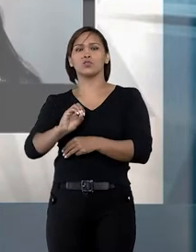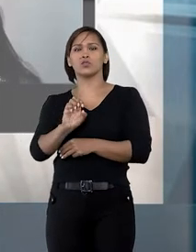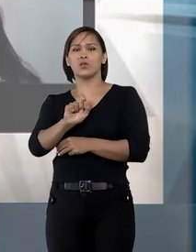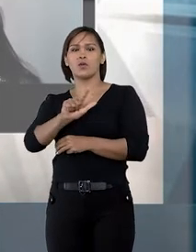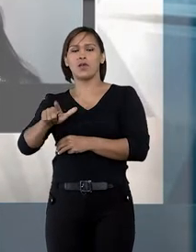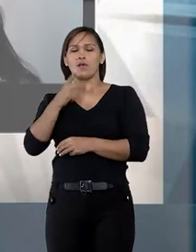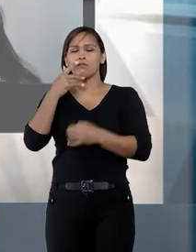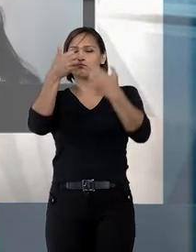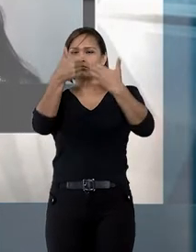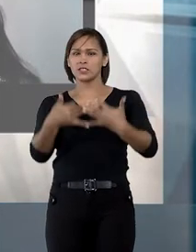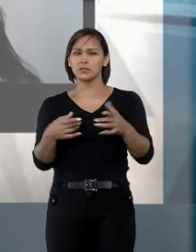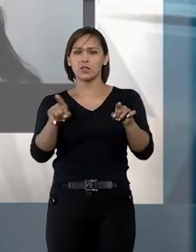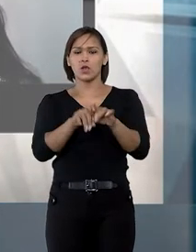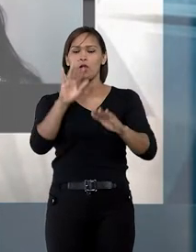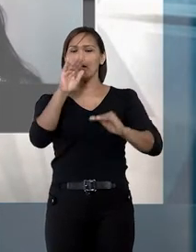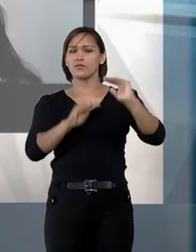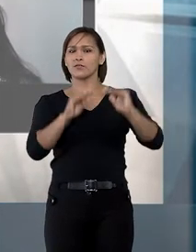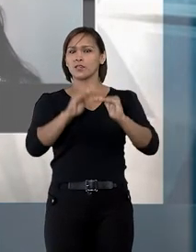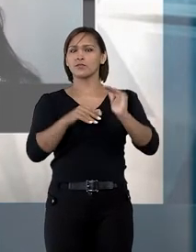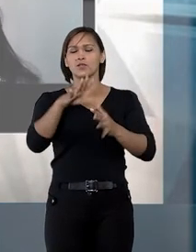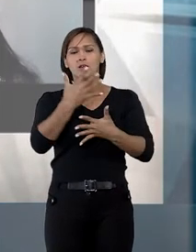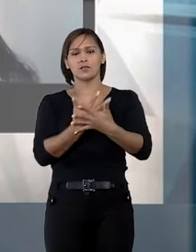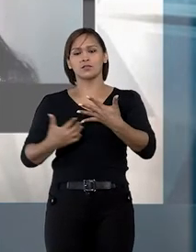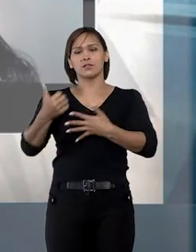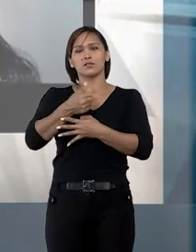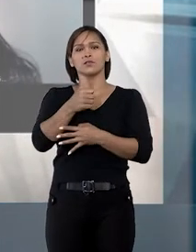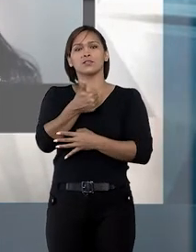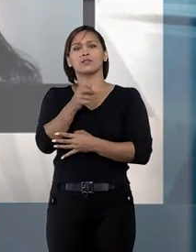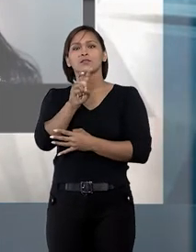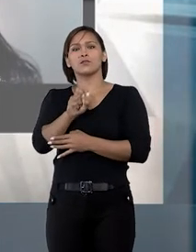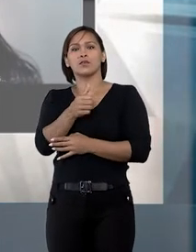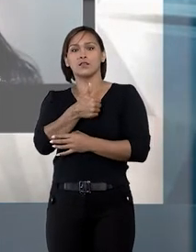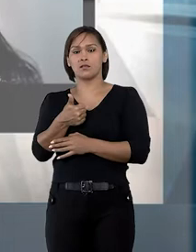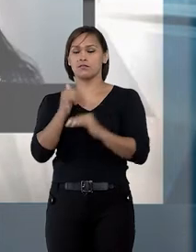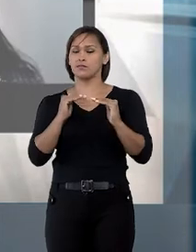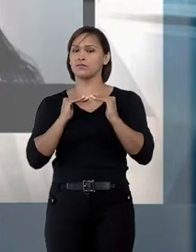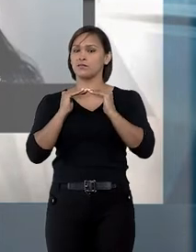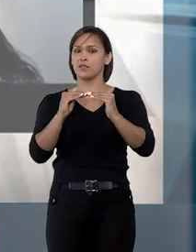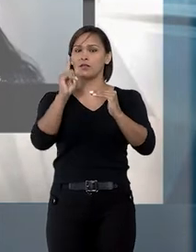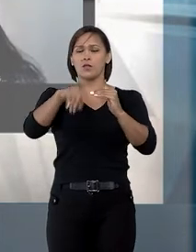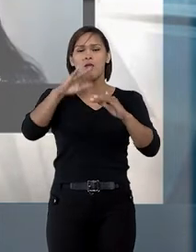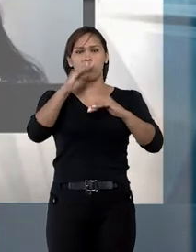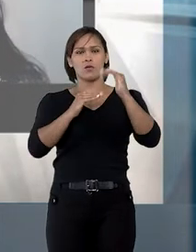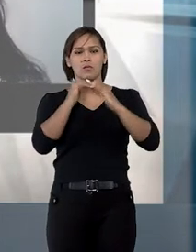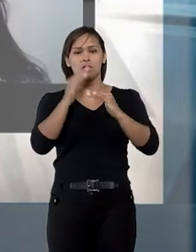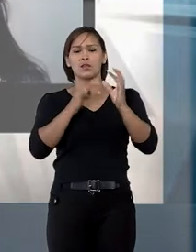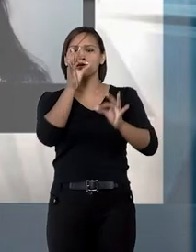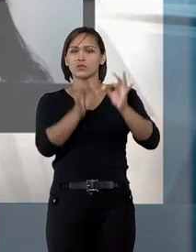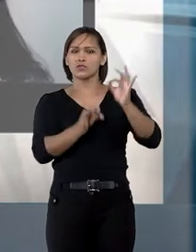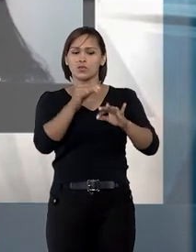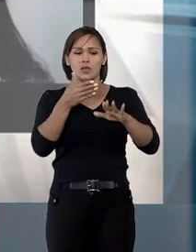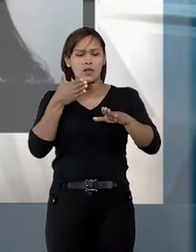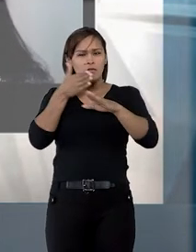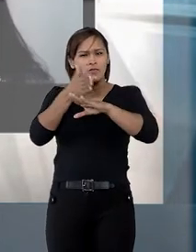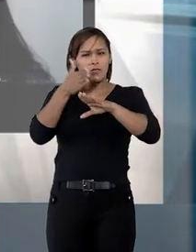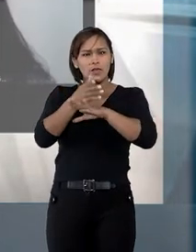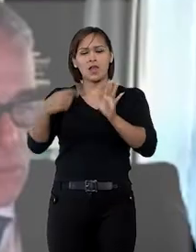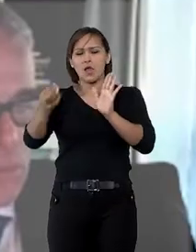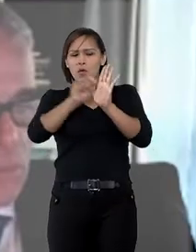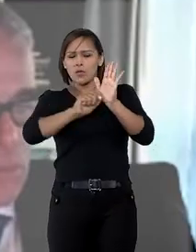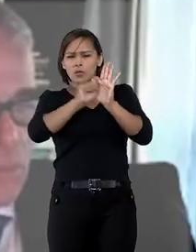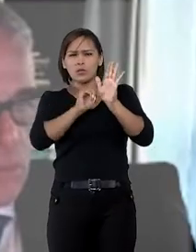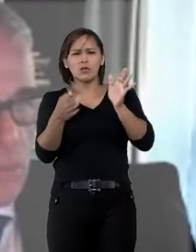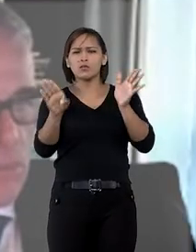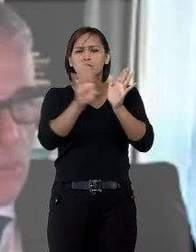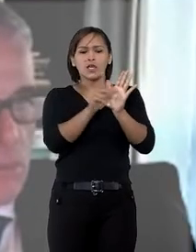Passiornik, explicou que a flexibilização da súmula 151 estabeleceu a competência do juízo de destino da mercadoria,